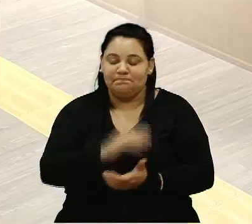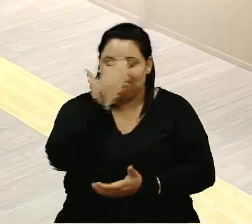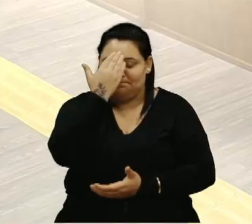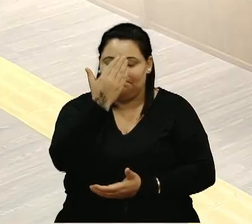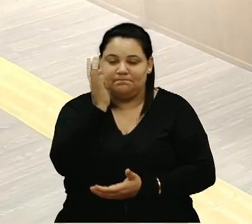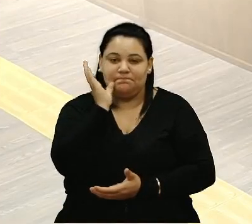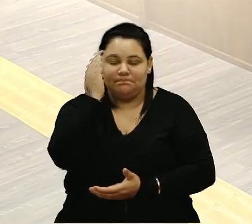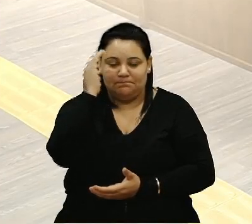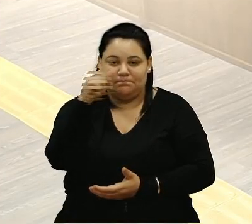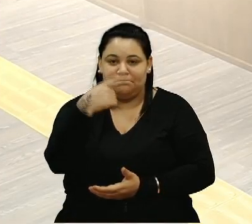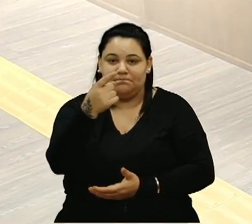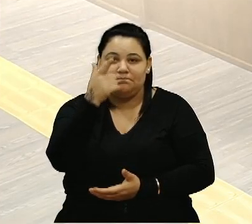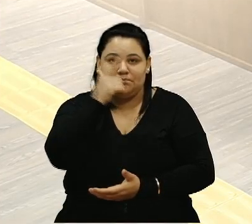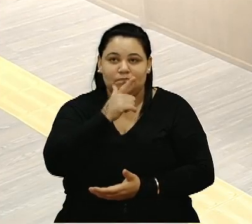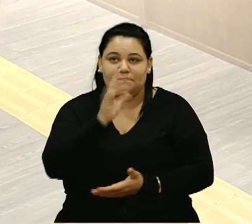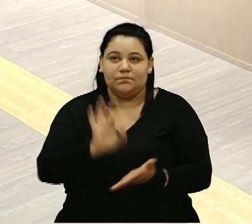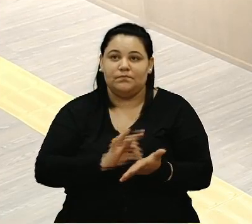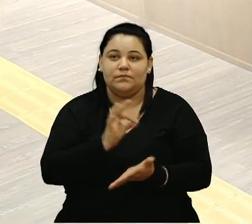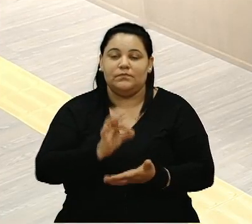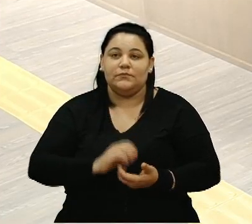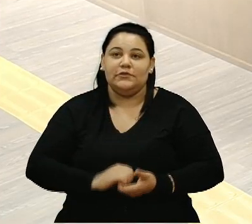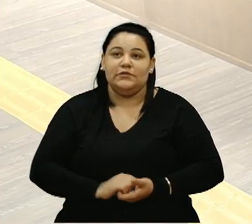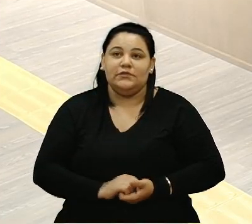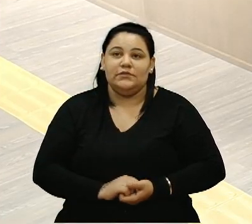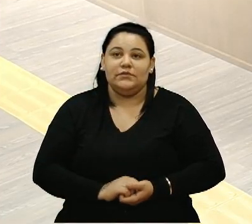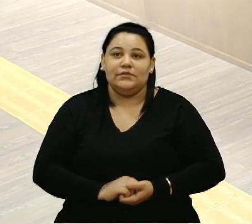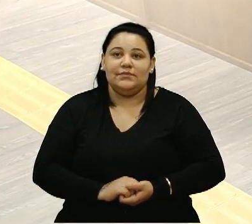Lucas Carenhato, com a palavra.